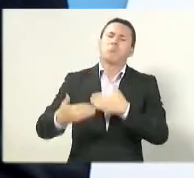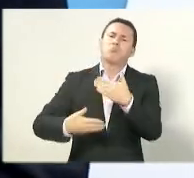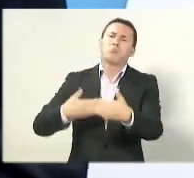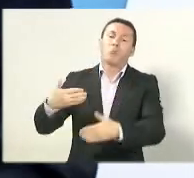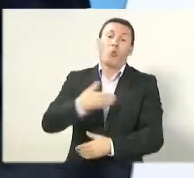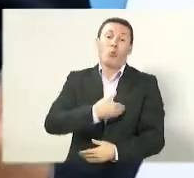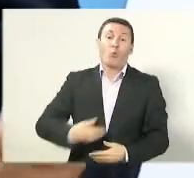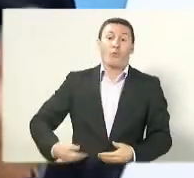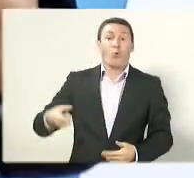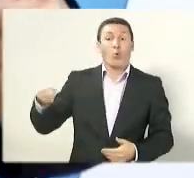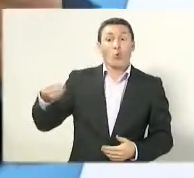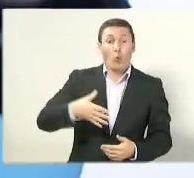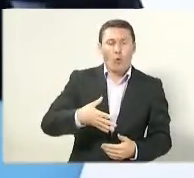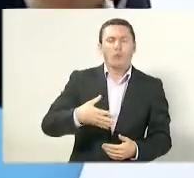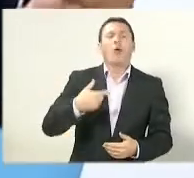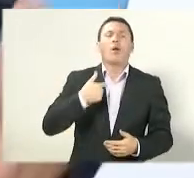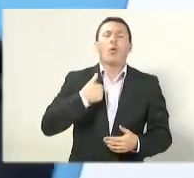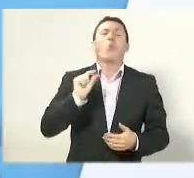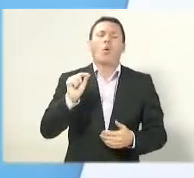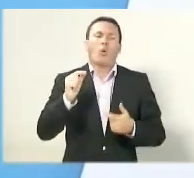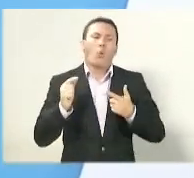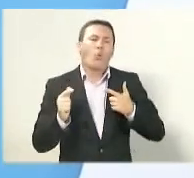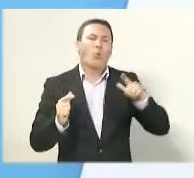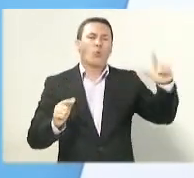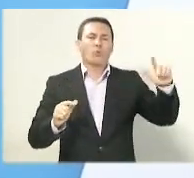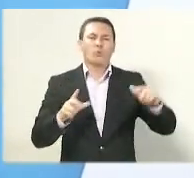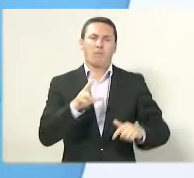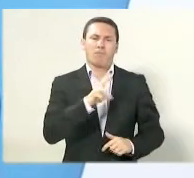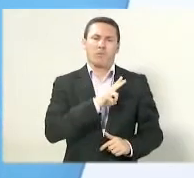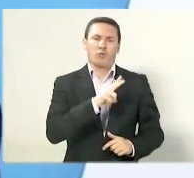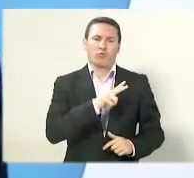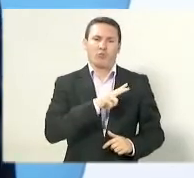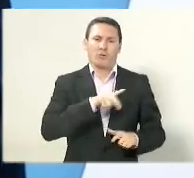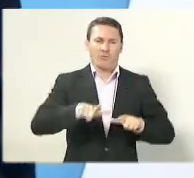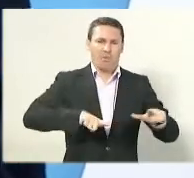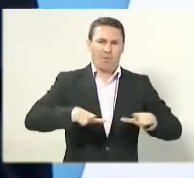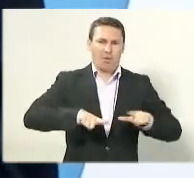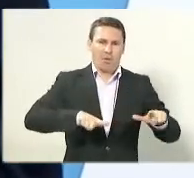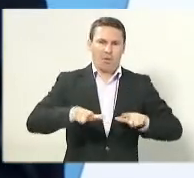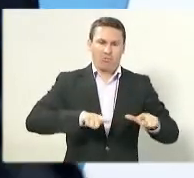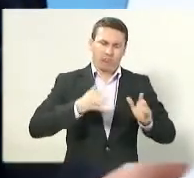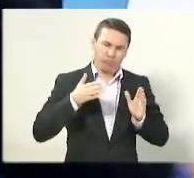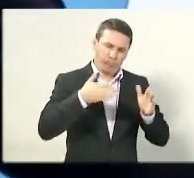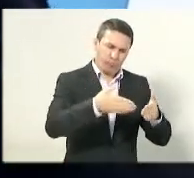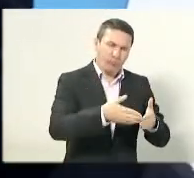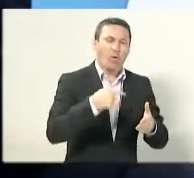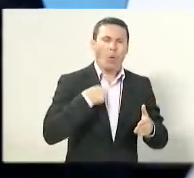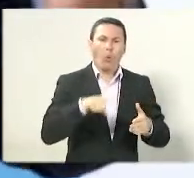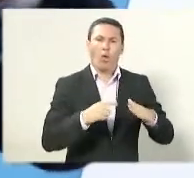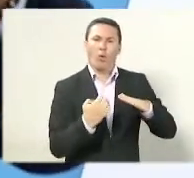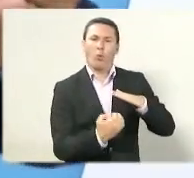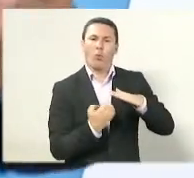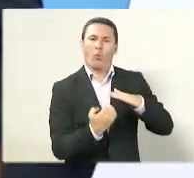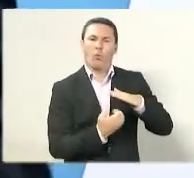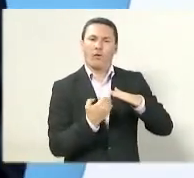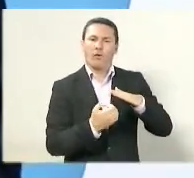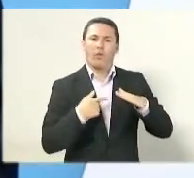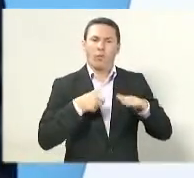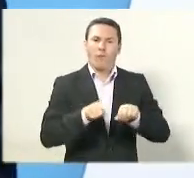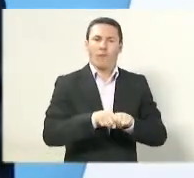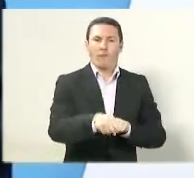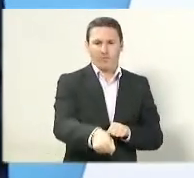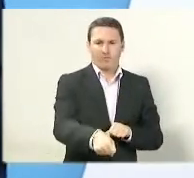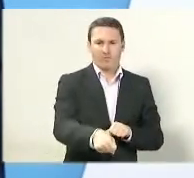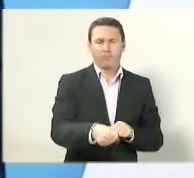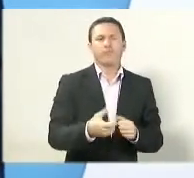profissional que sou, economista que sou. Nesse momento, acho que a melhor contribuição que poderia oferecer aos